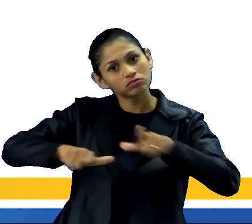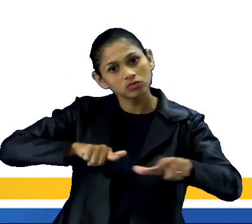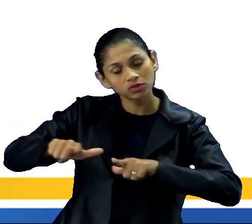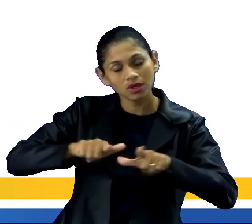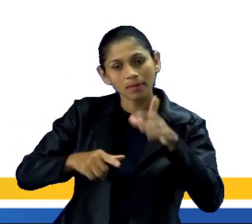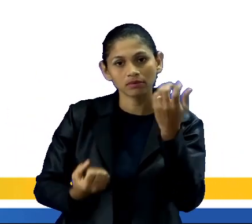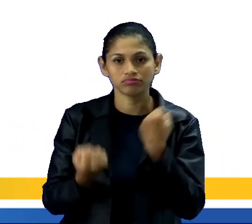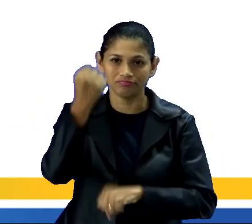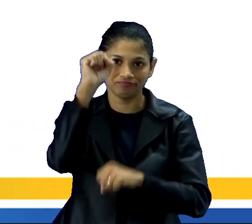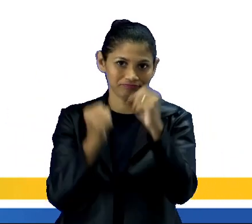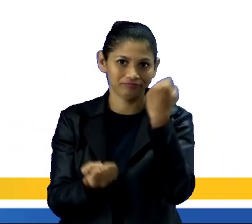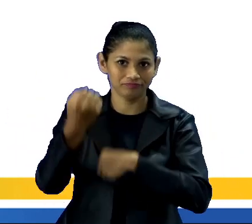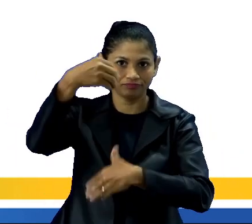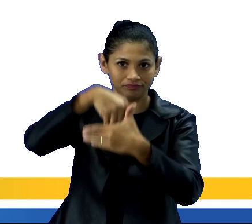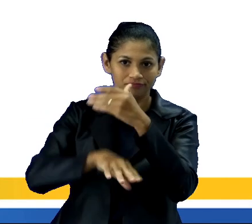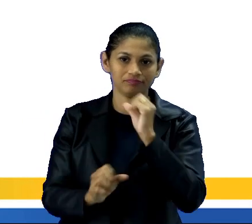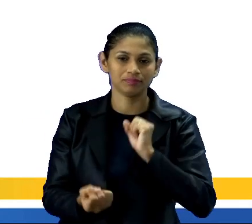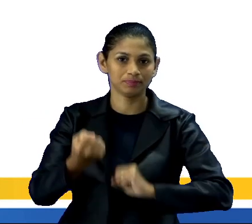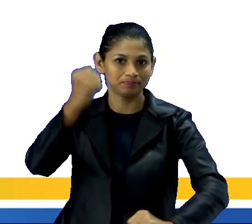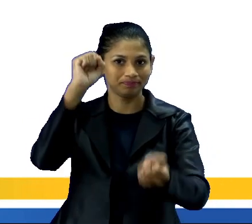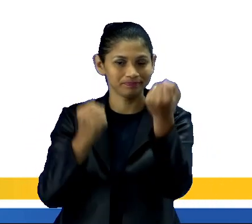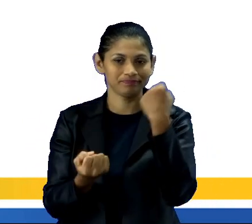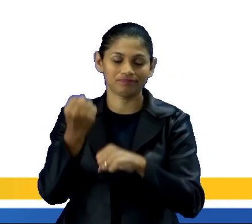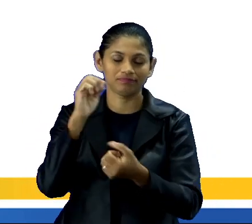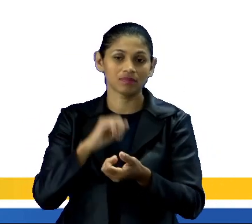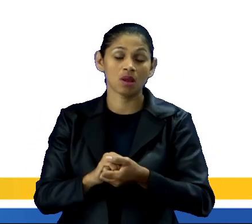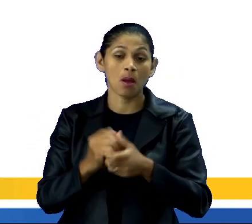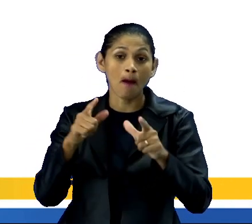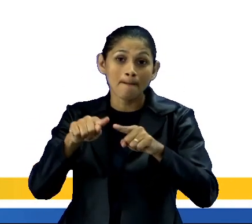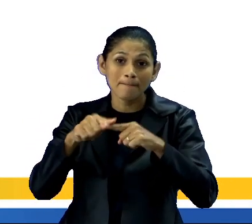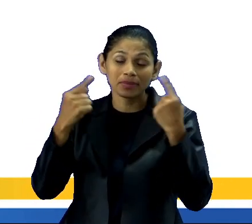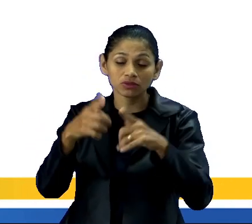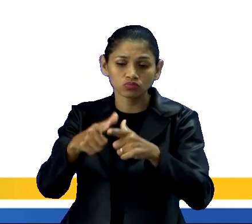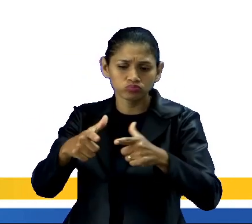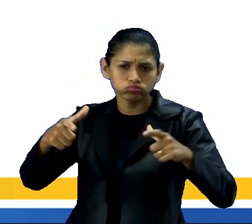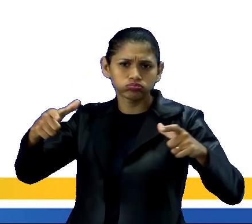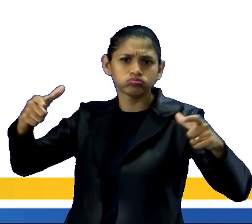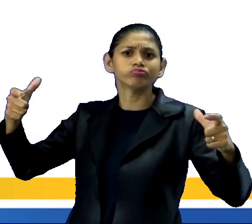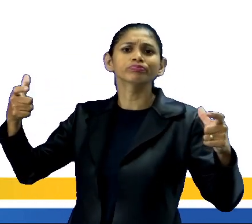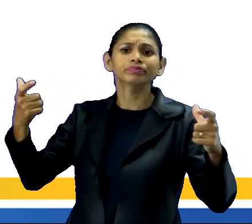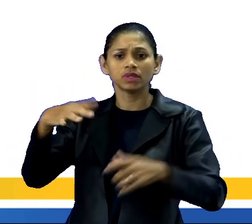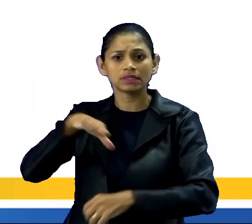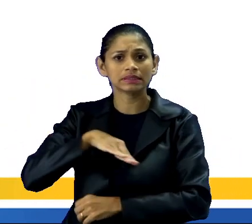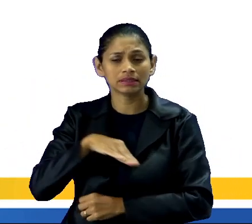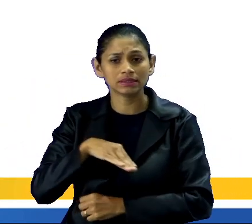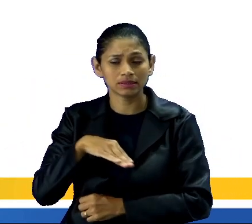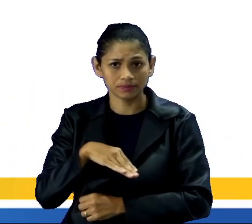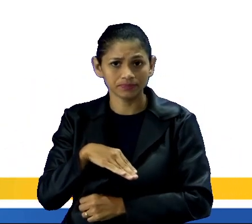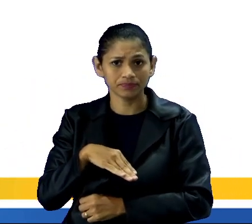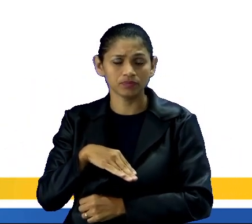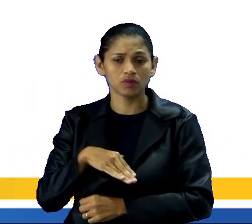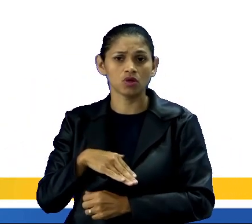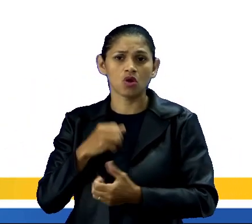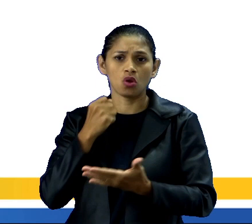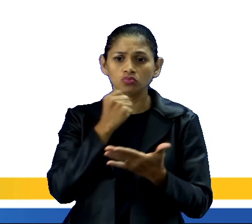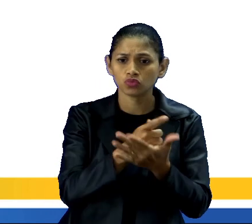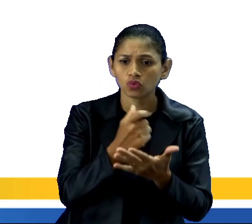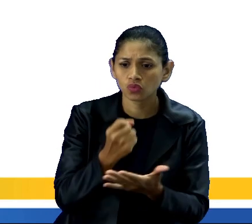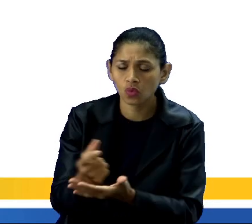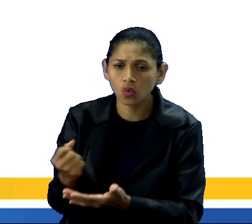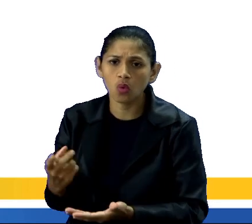indústrias. Mas, com o crescimento das cidades nas últimas décadas, né, Crescimento do comércio,